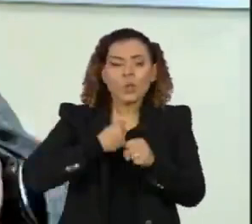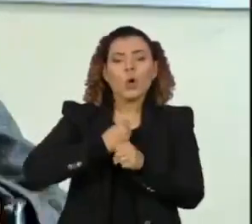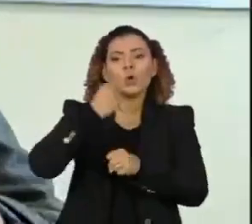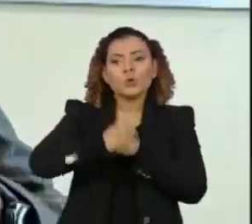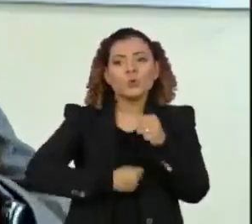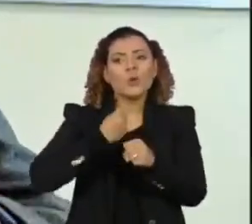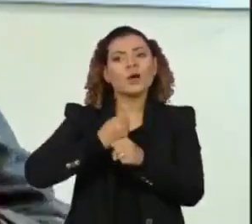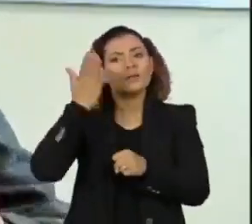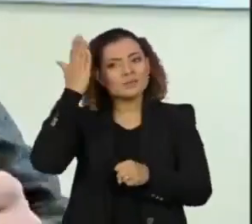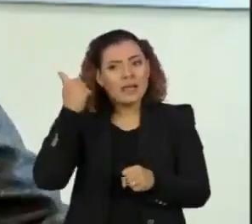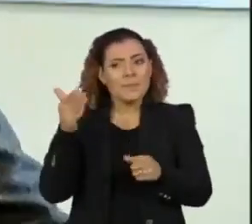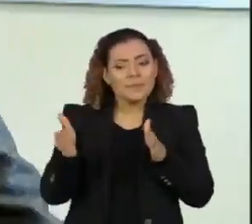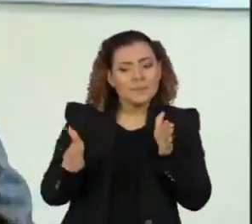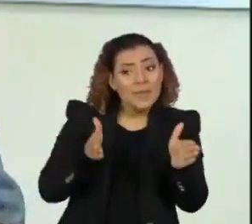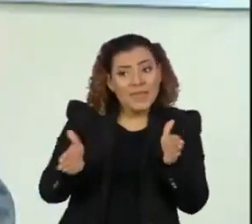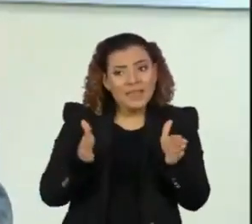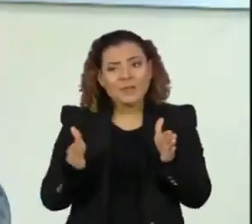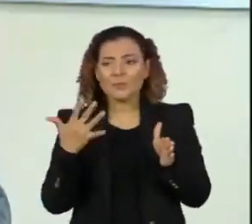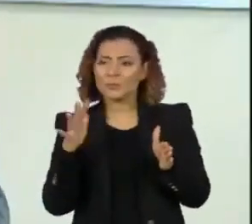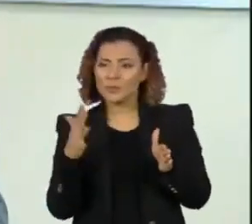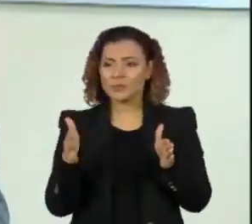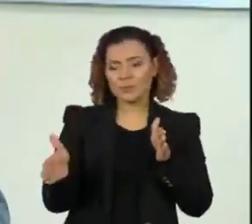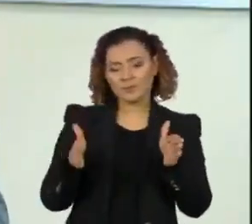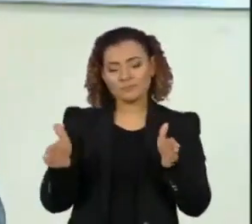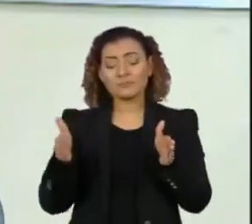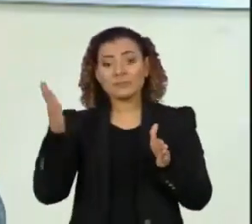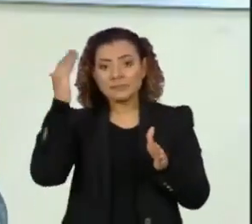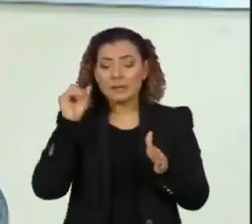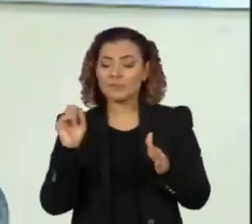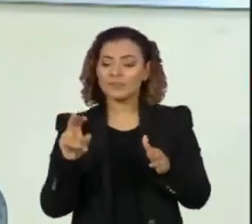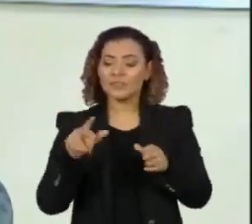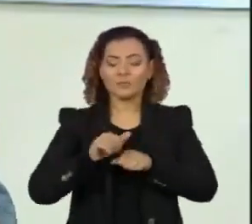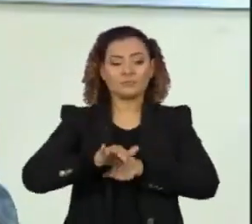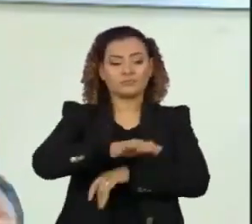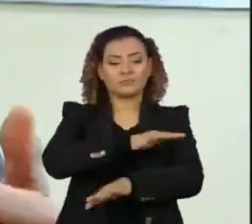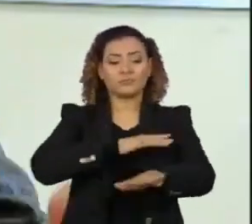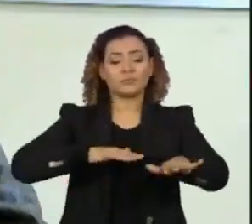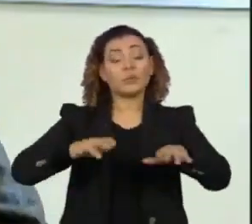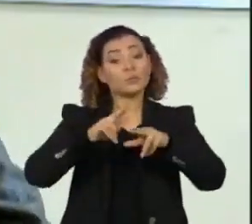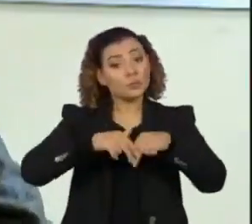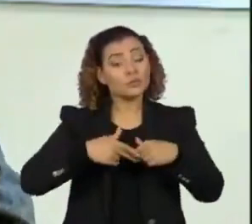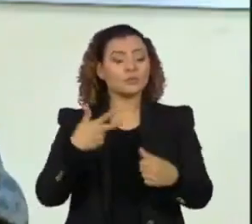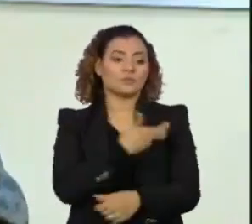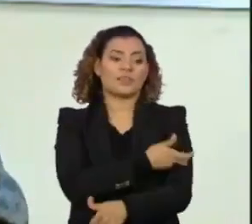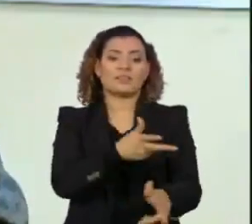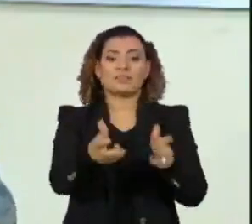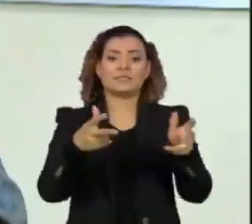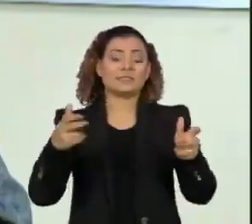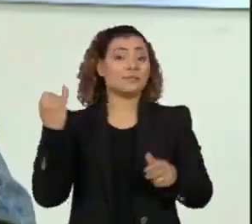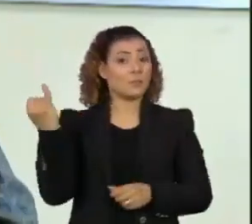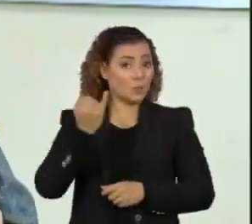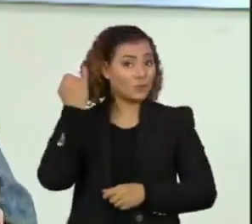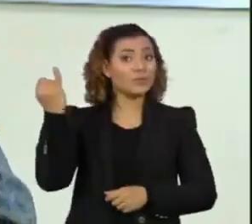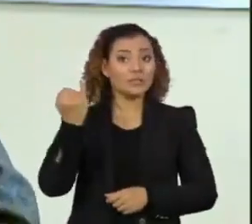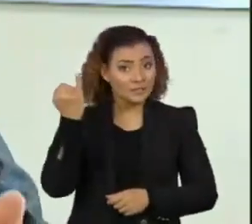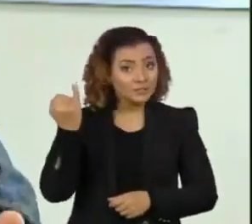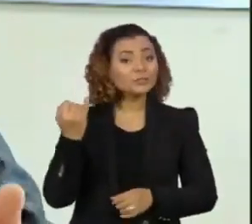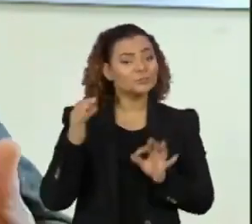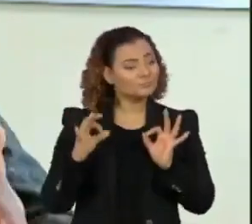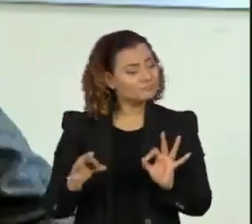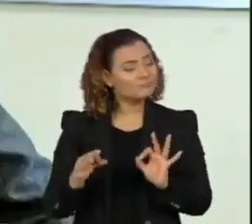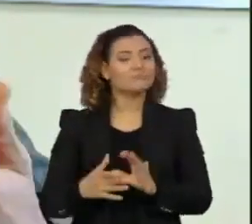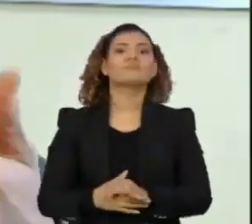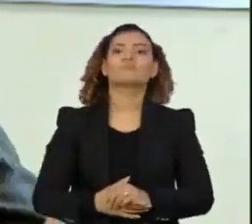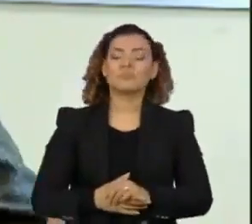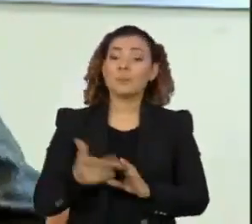a gente sabe mais ou menos o período em que o vírus vai circular e dessa forma as campanhas são construídas no sentido